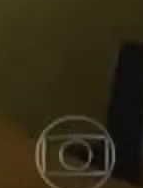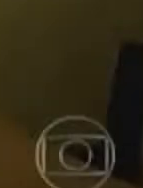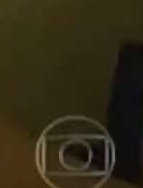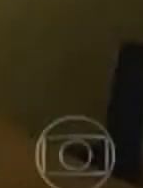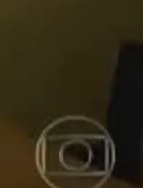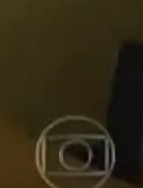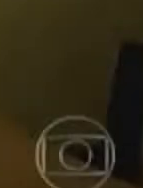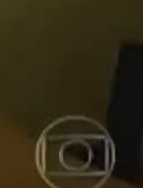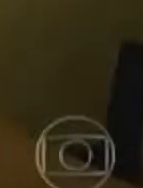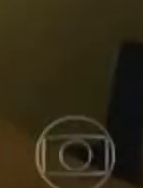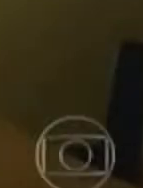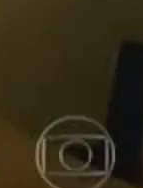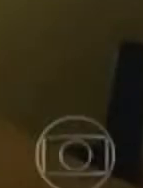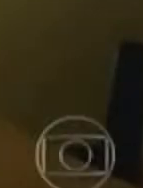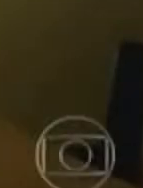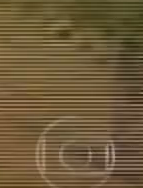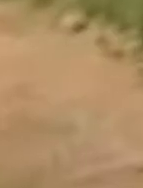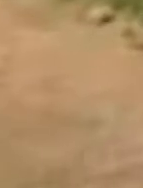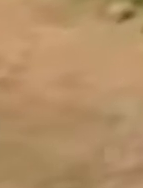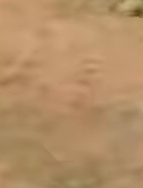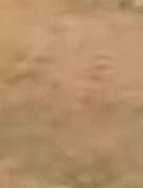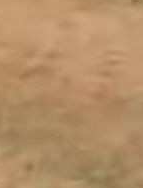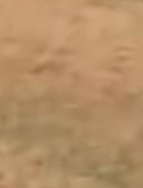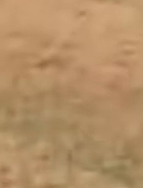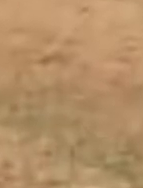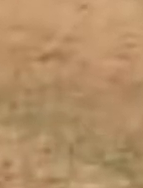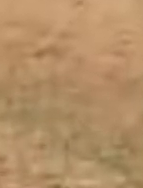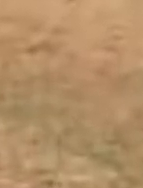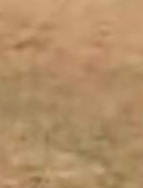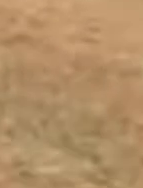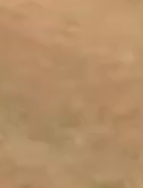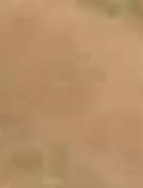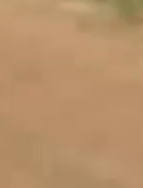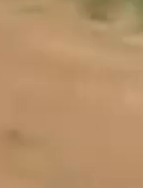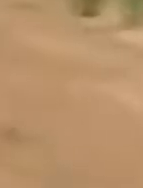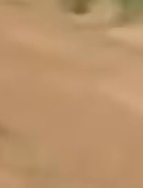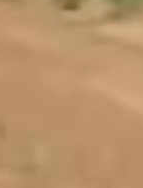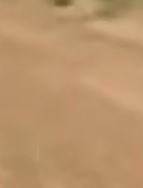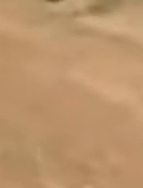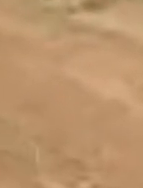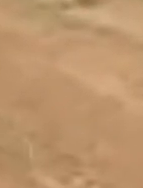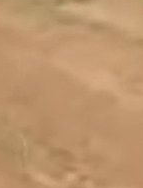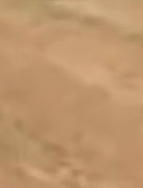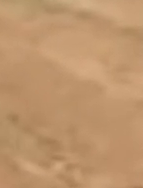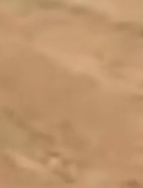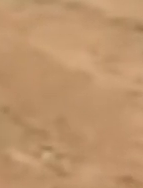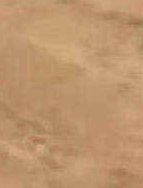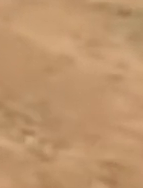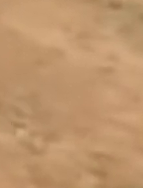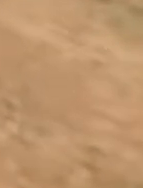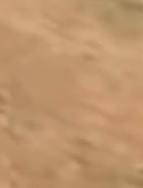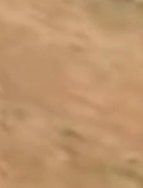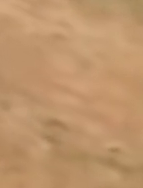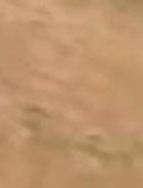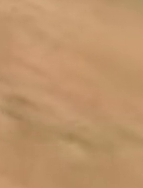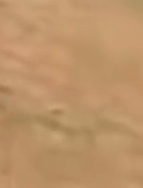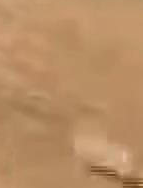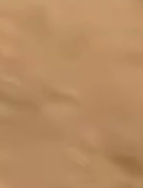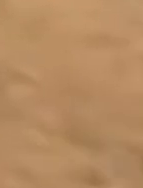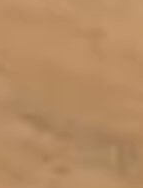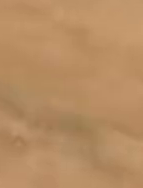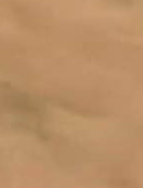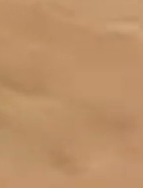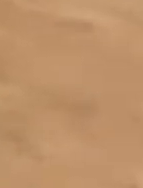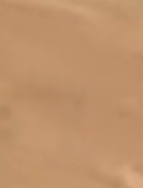pesadas, como a própria cocaína, que aumenta o rendimento. cocaína. Galgos usados em corrida têm a vida bem curta.